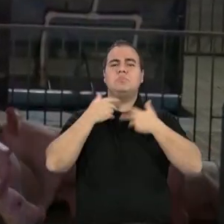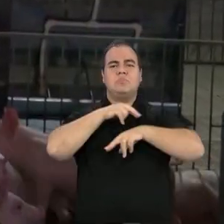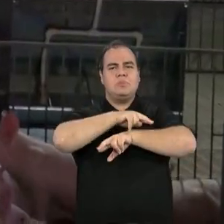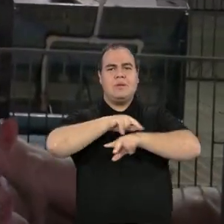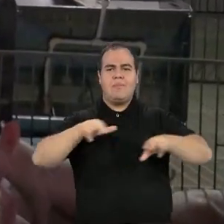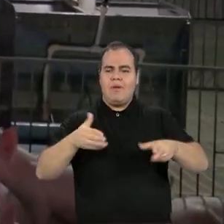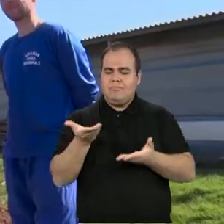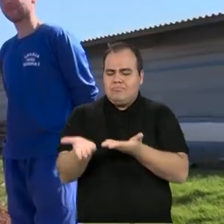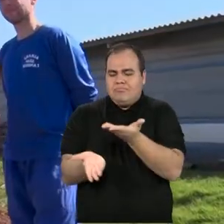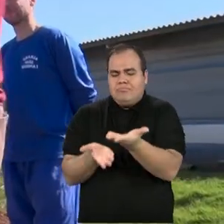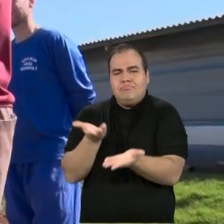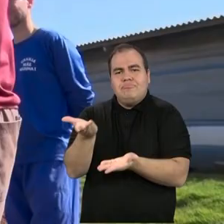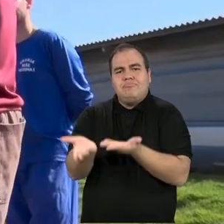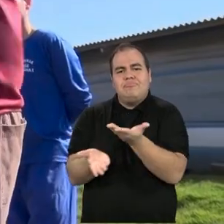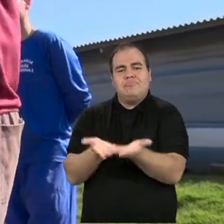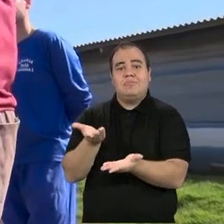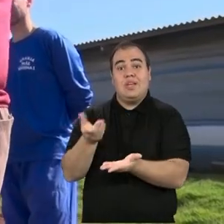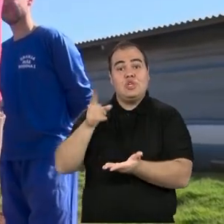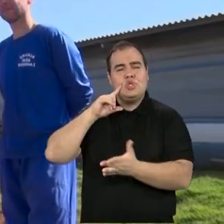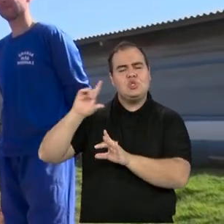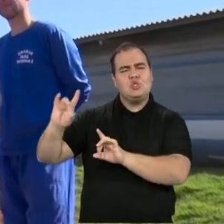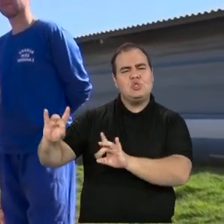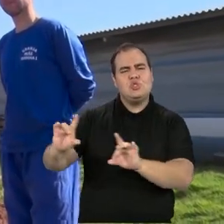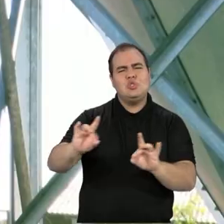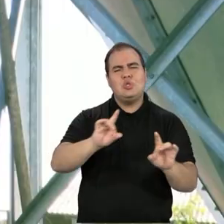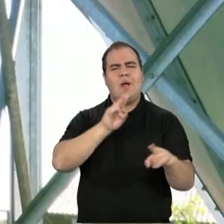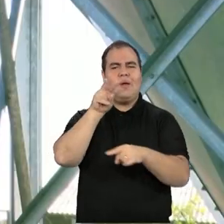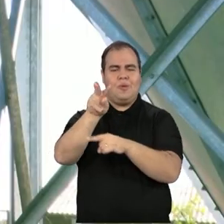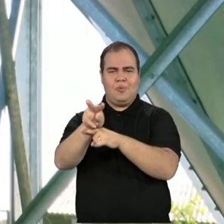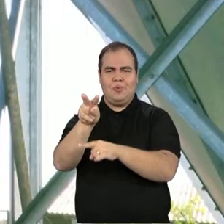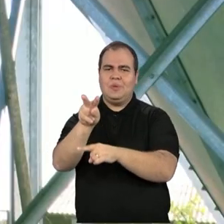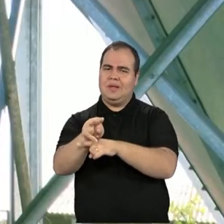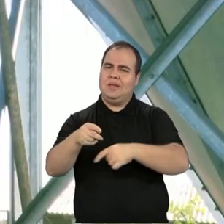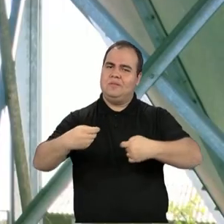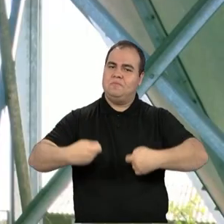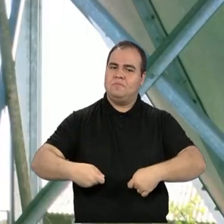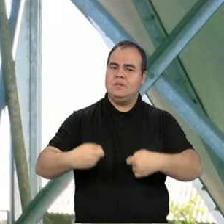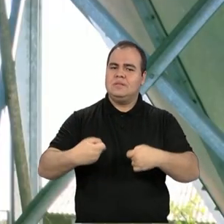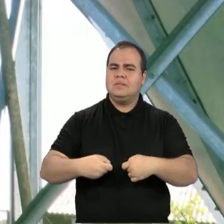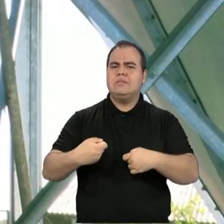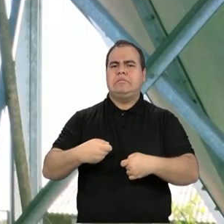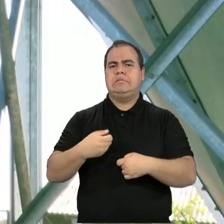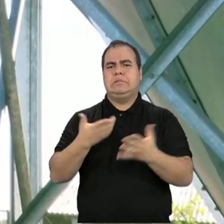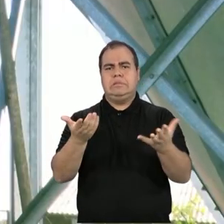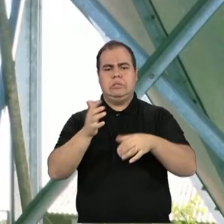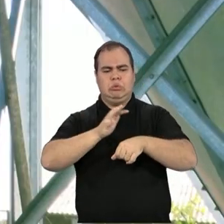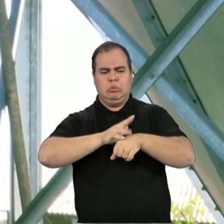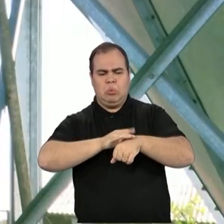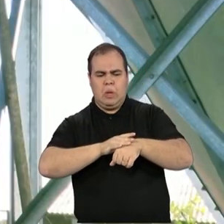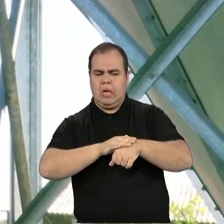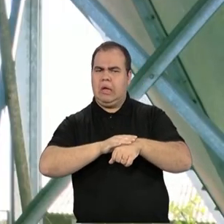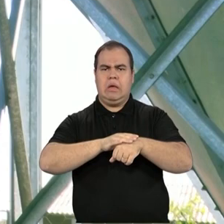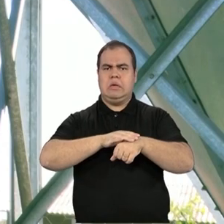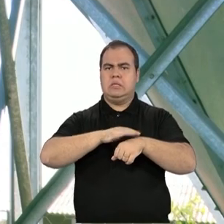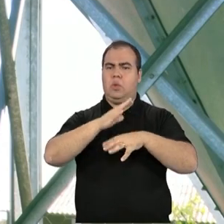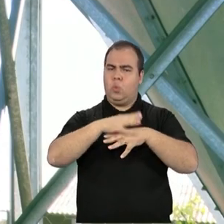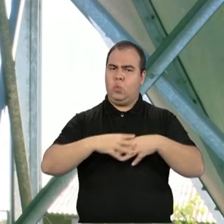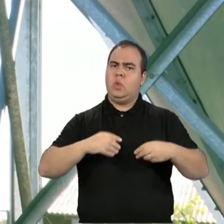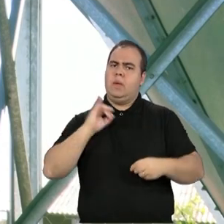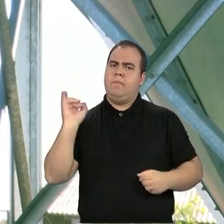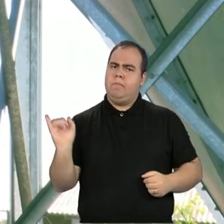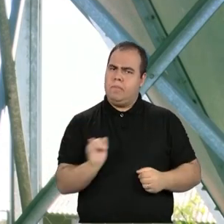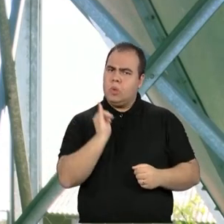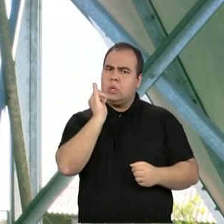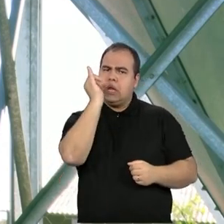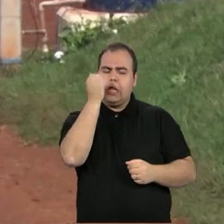Então é um cuidado diário, se você não ter esse cuidado, tanto na parte de doenças, que é importantíssima, o funcionário tem que identificar